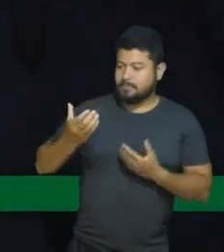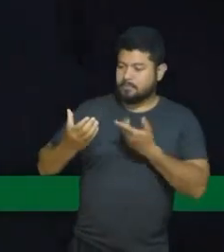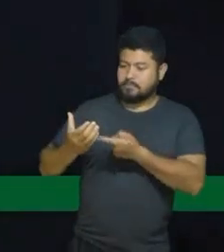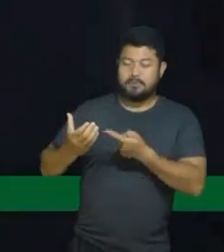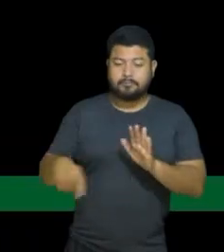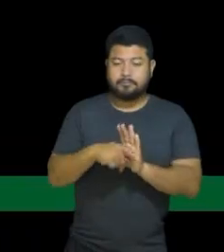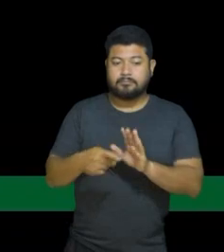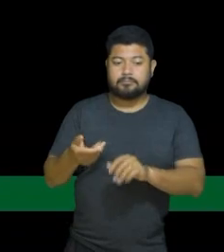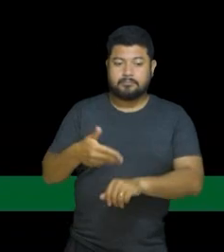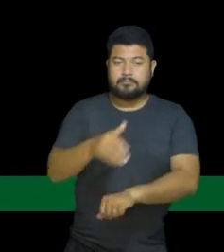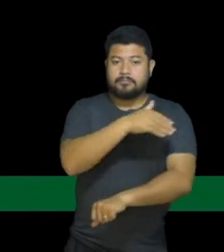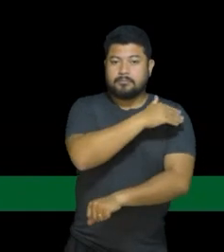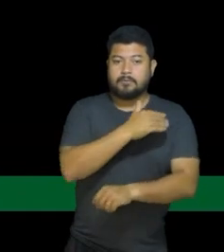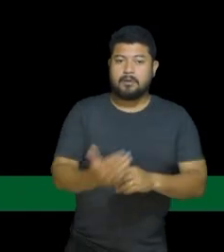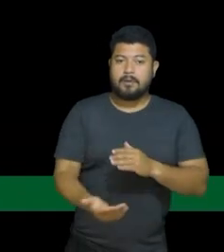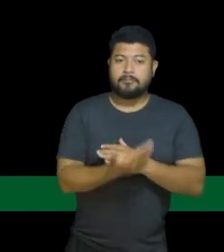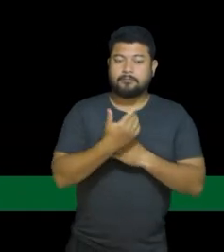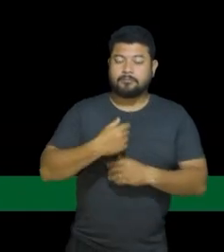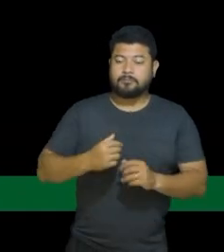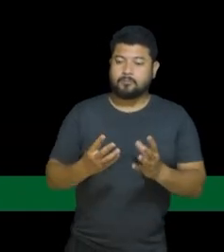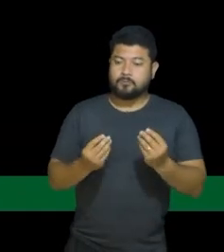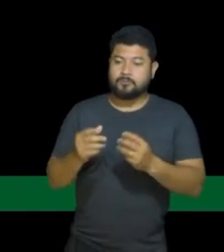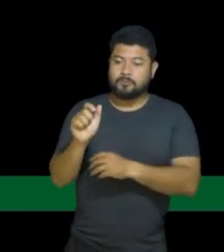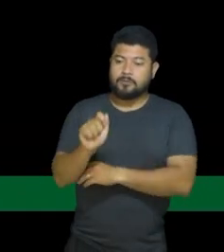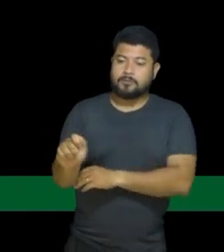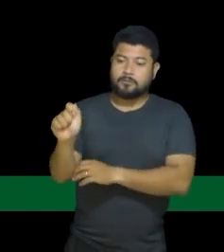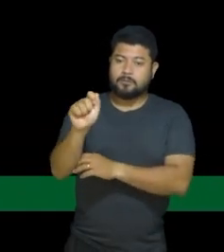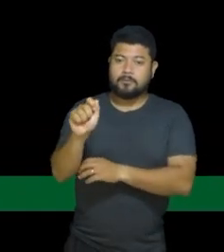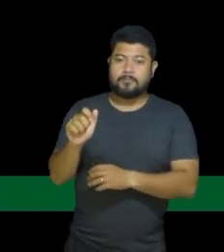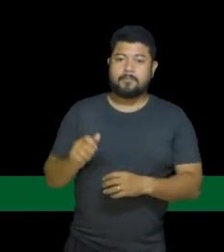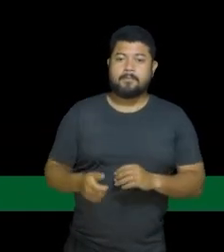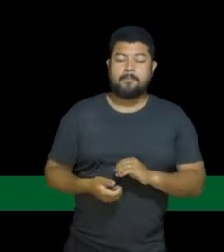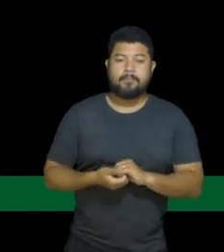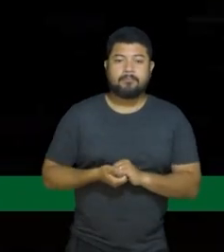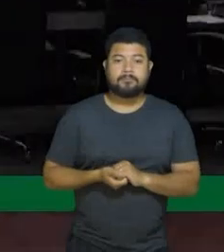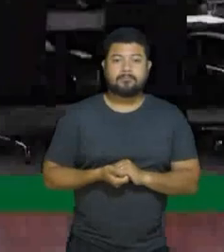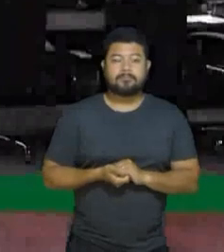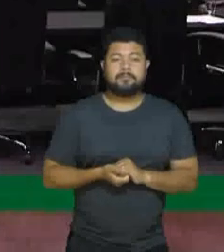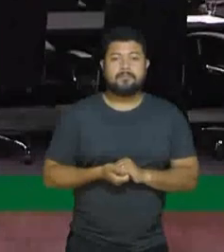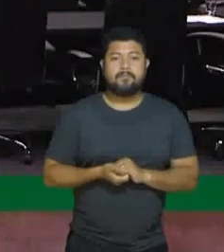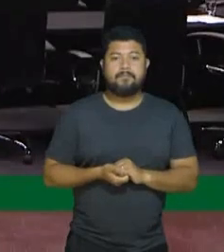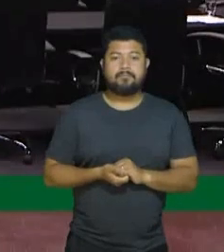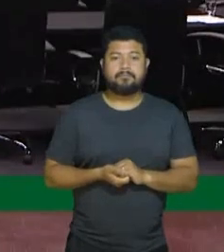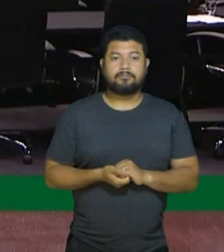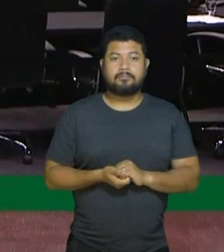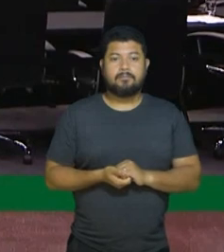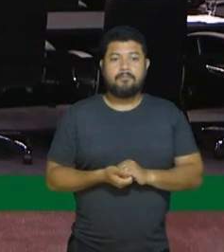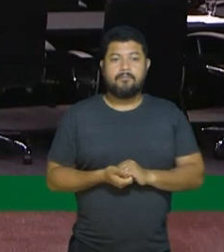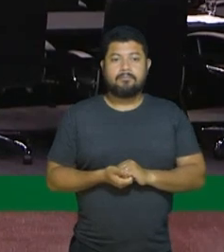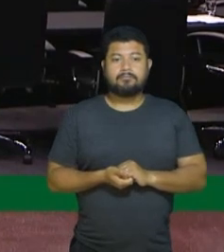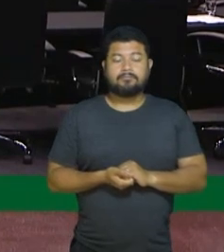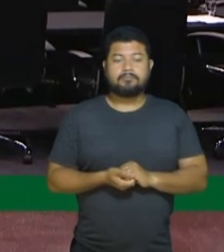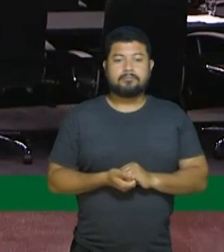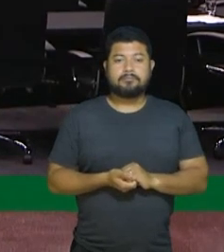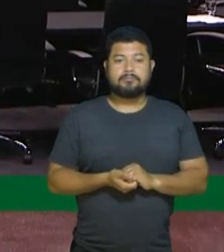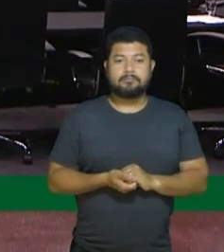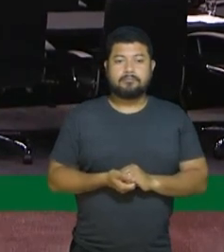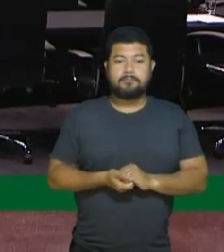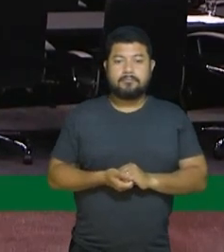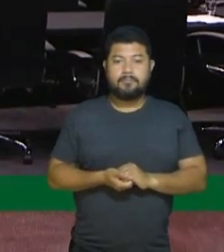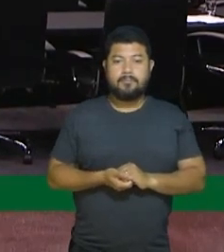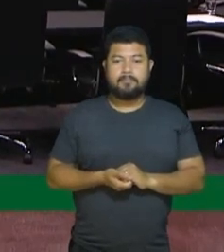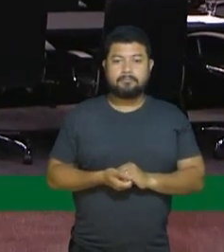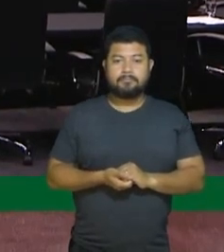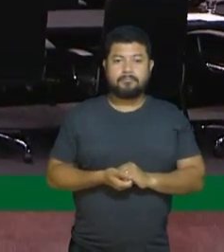alimento é de extrema importância para a economia, contribuindo inclusive a nível nacional. O presidente pediu por atenção às